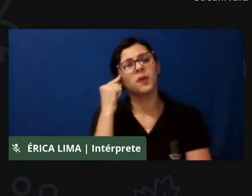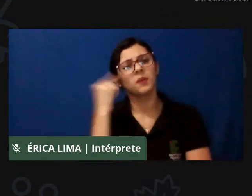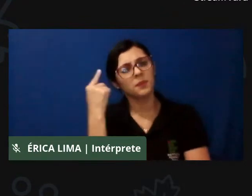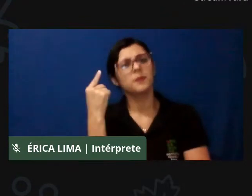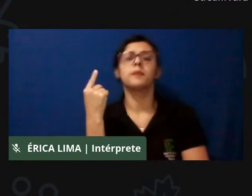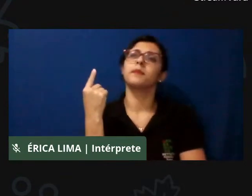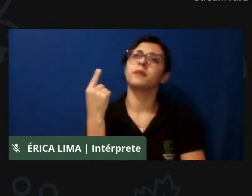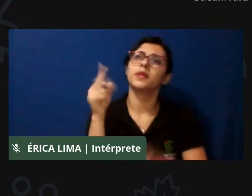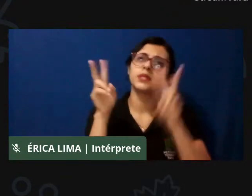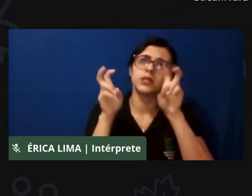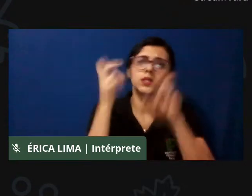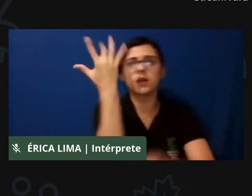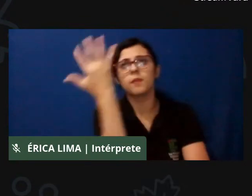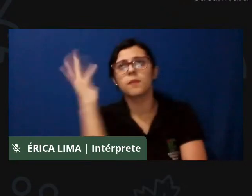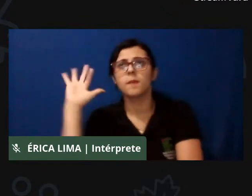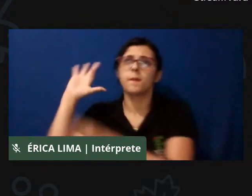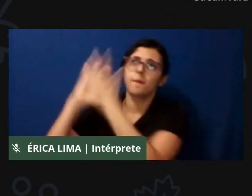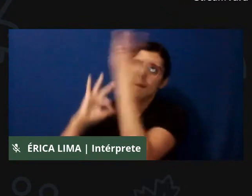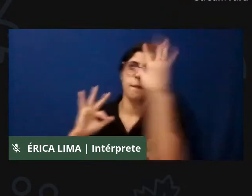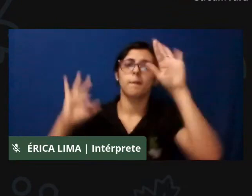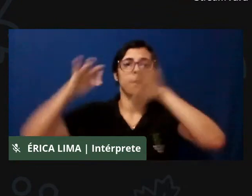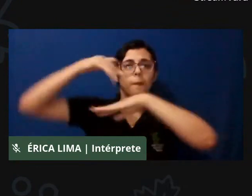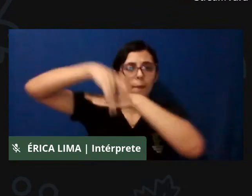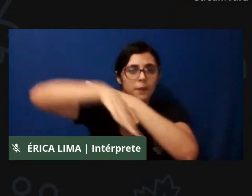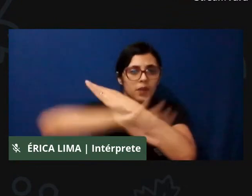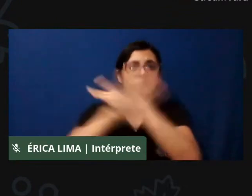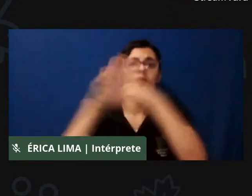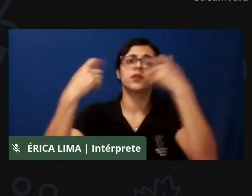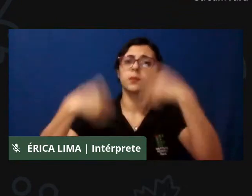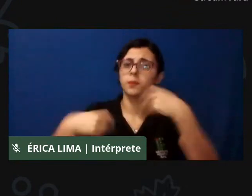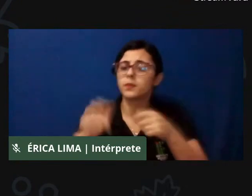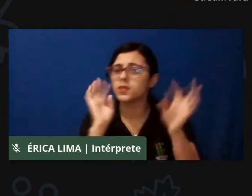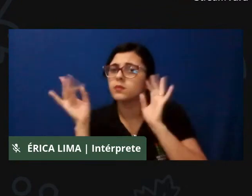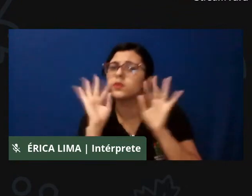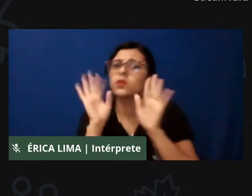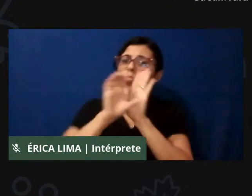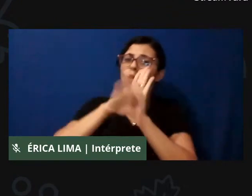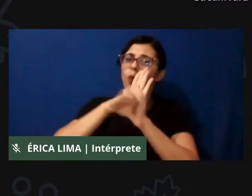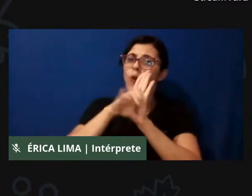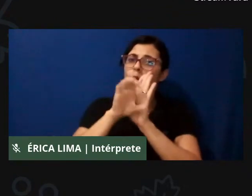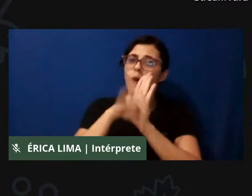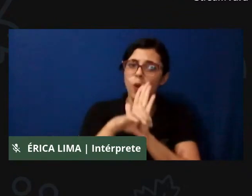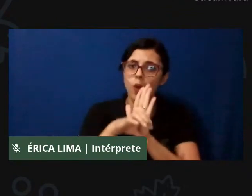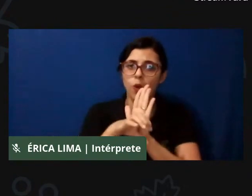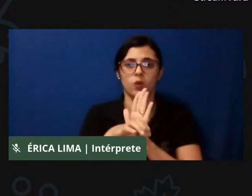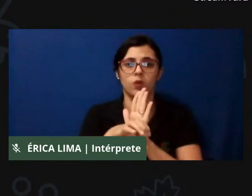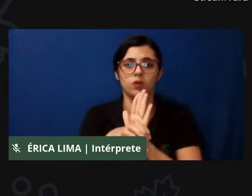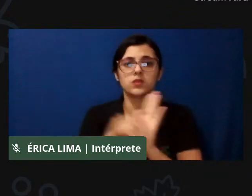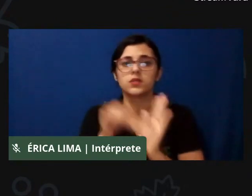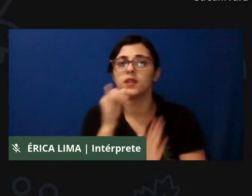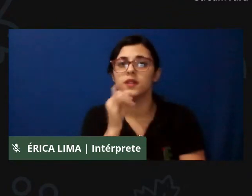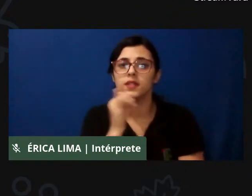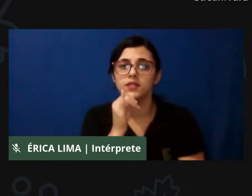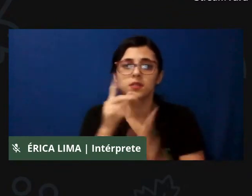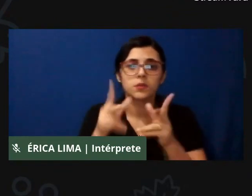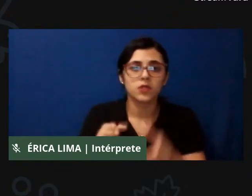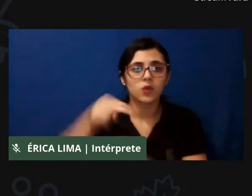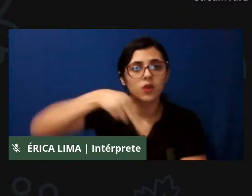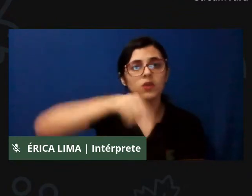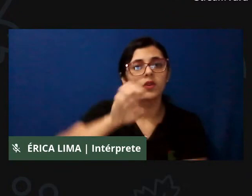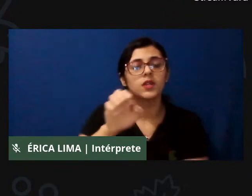por exemplo, o conceito, a concepção que Nego Bispo traz de biointeração,